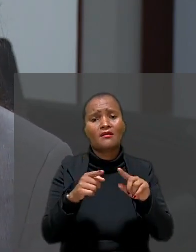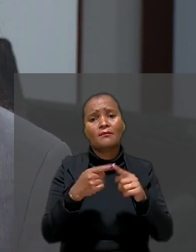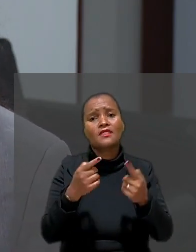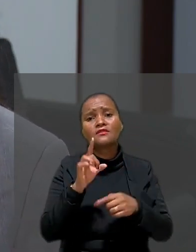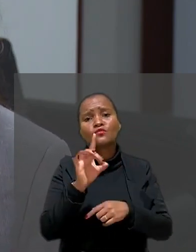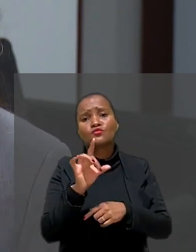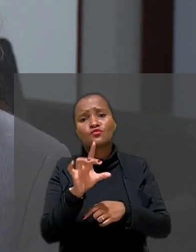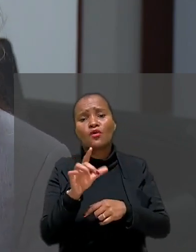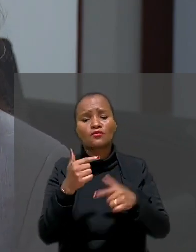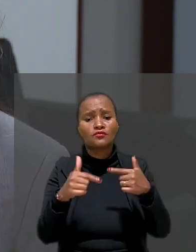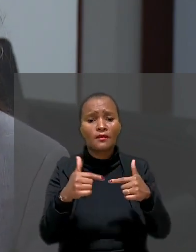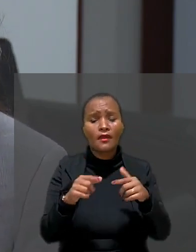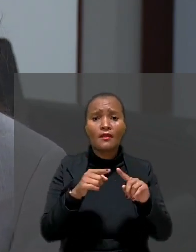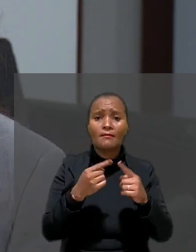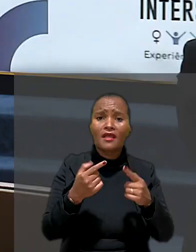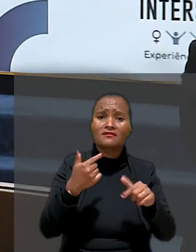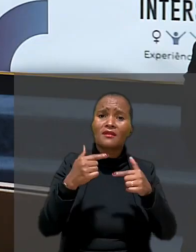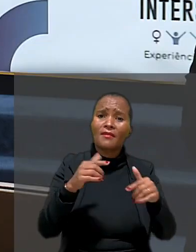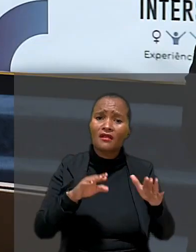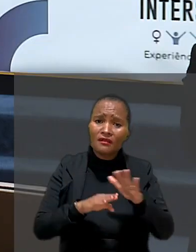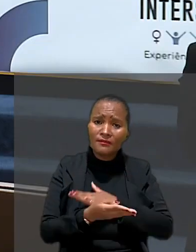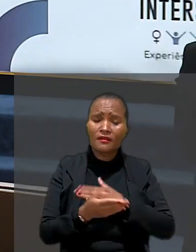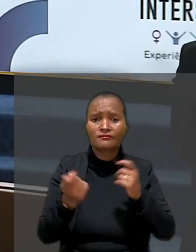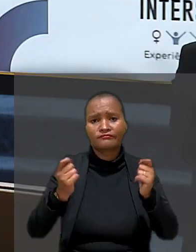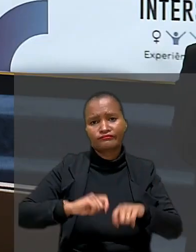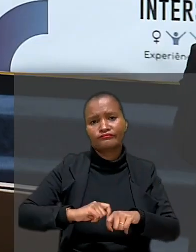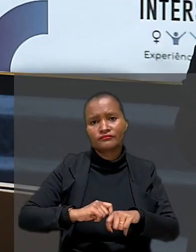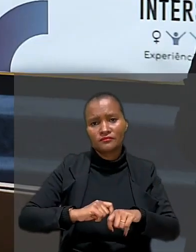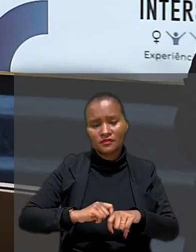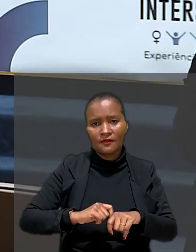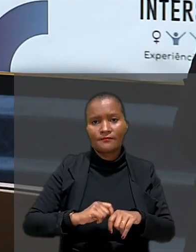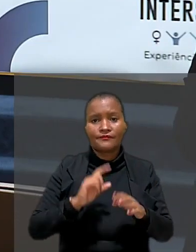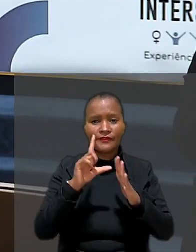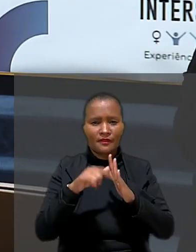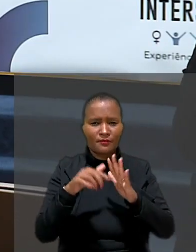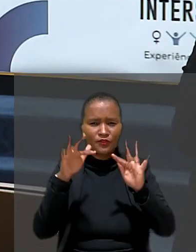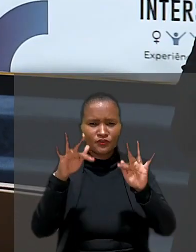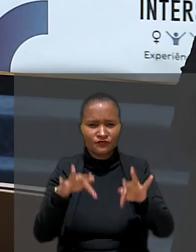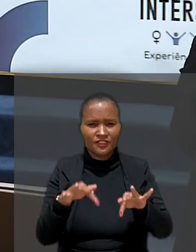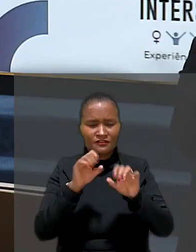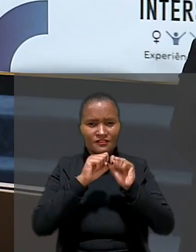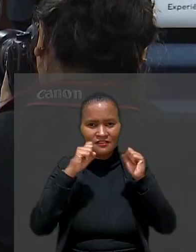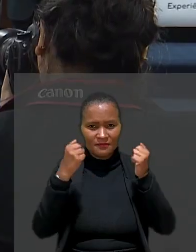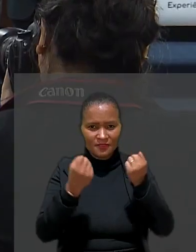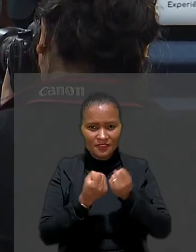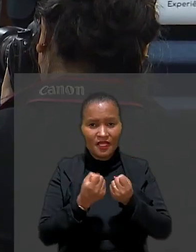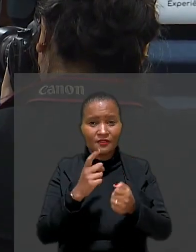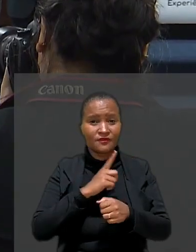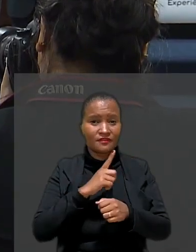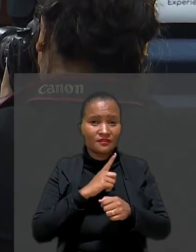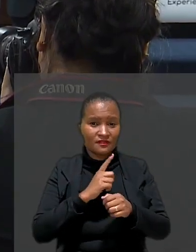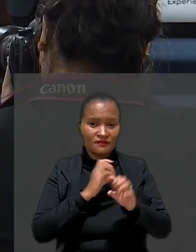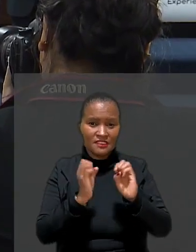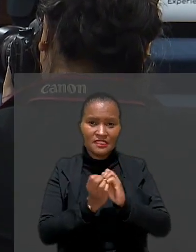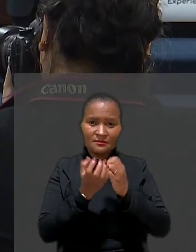adaptado às suas potencialidades. Após o encerramento do seminário, ocorreu a cerimônia do Prêmio Justiça do Trabalho